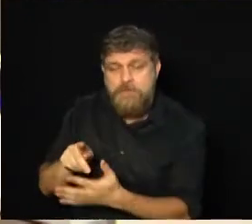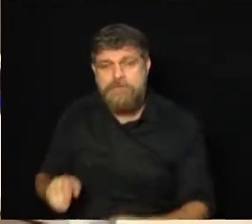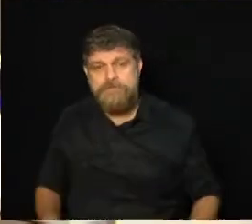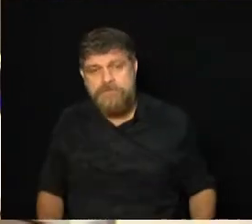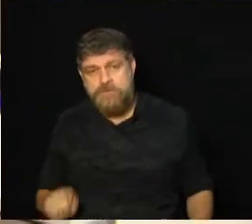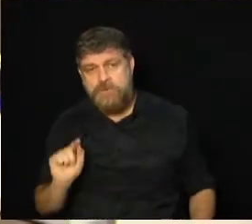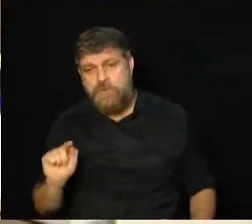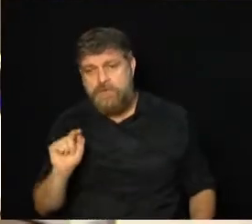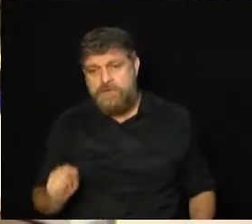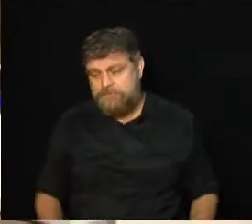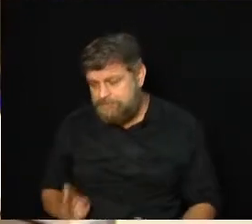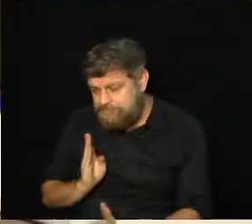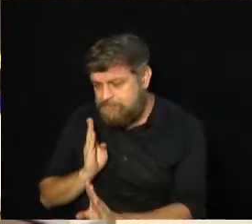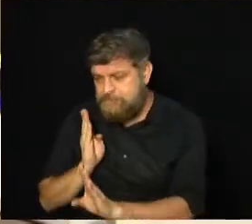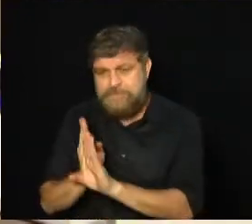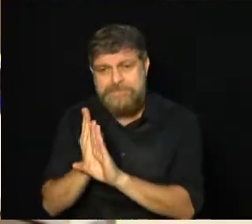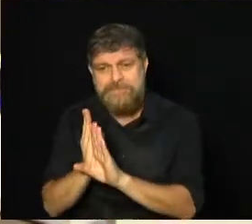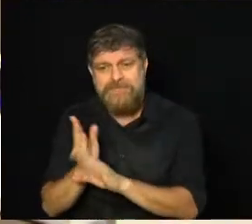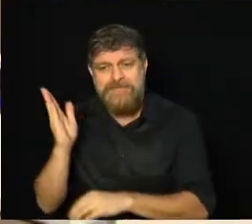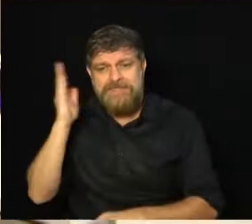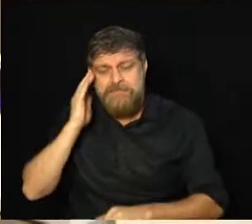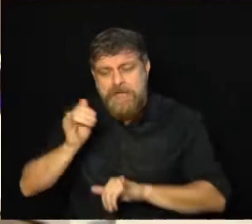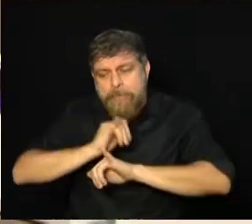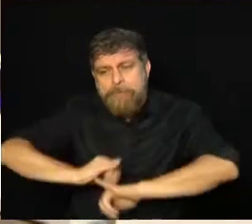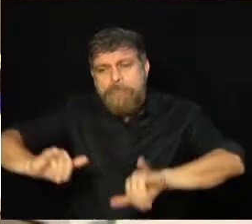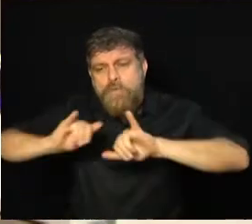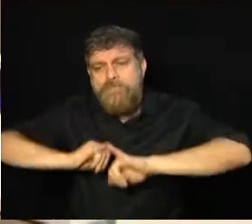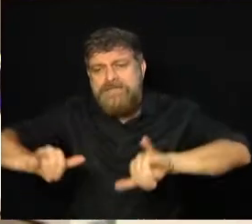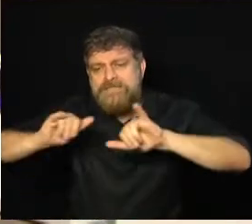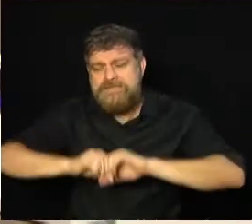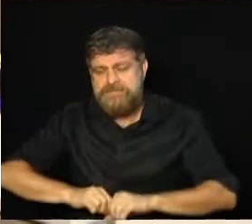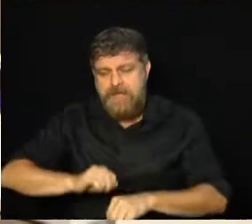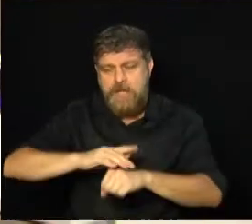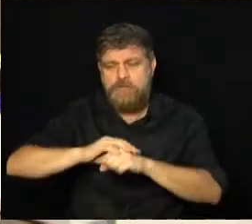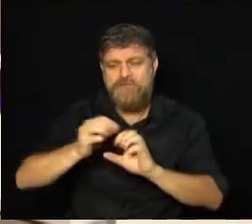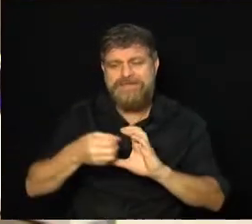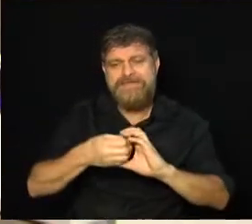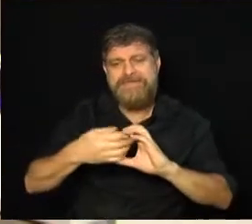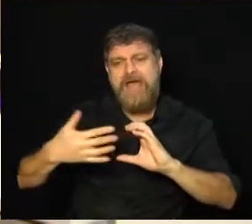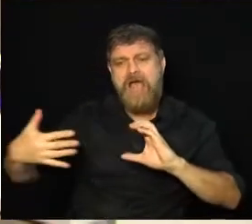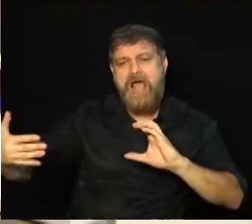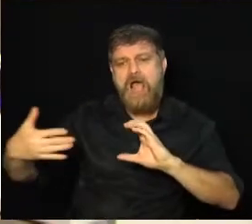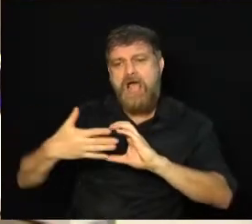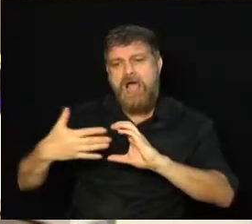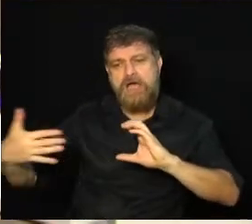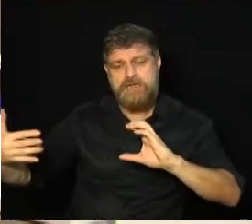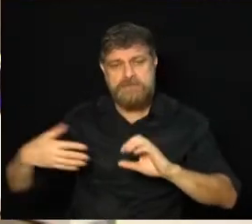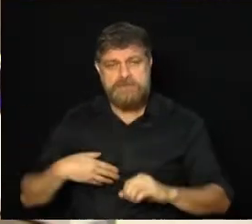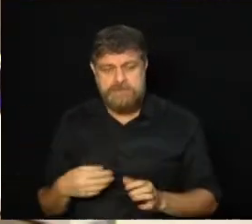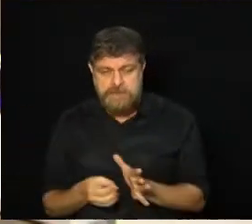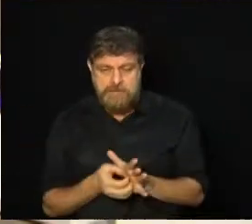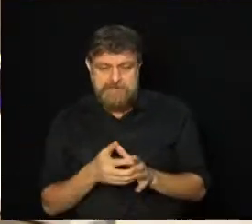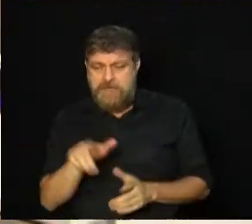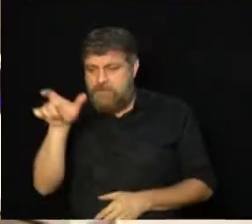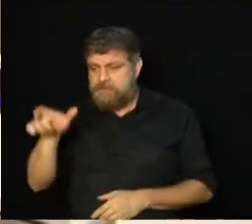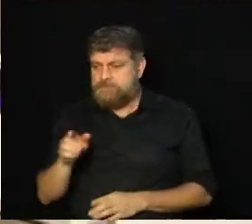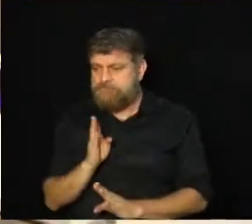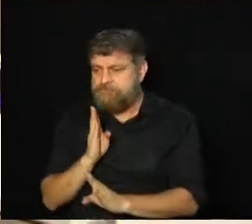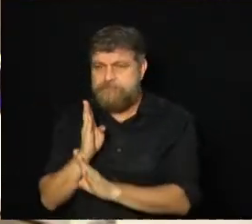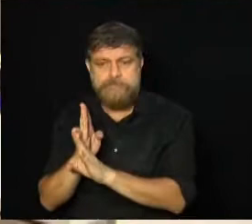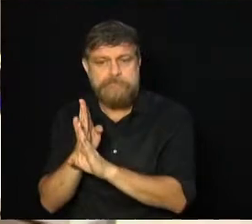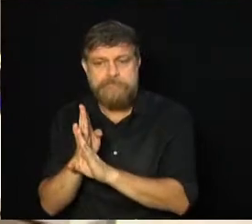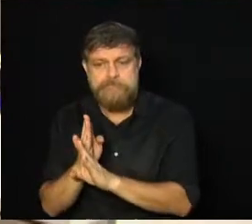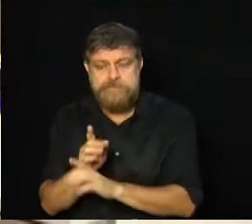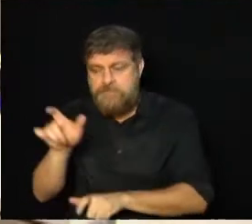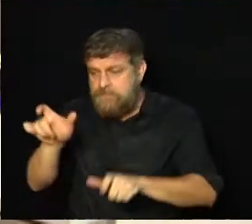a identificação ou a publicidade de doenças raras. Ou seja, muitas vezes uma doença descoberta e